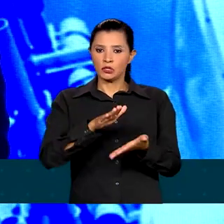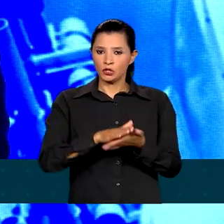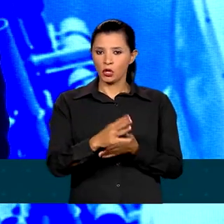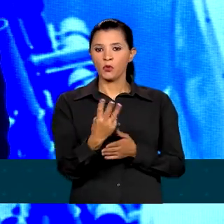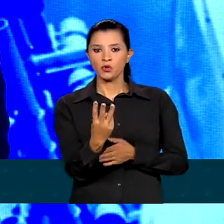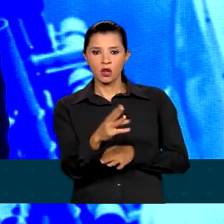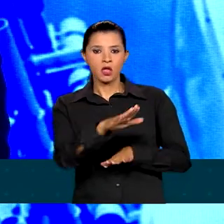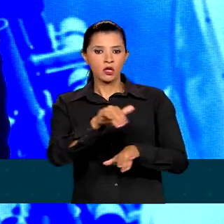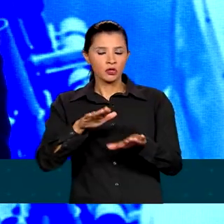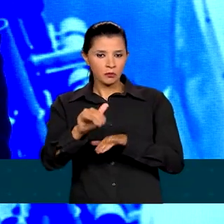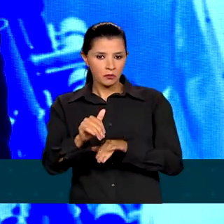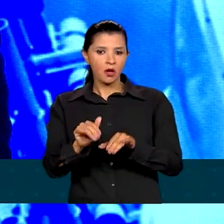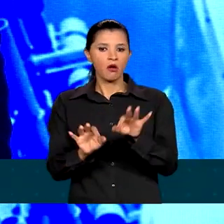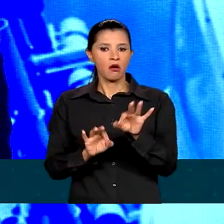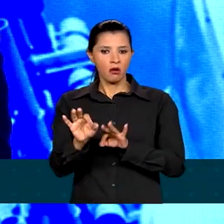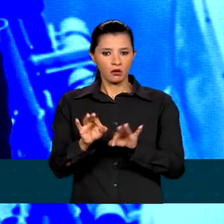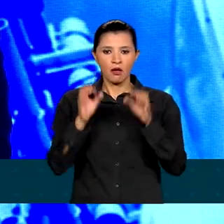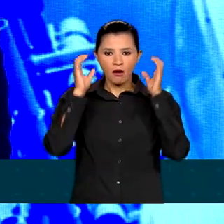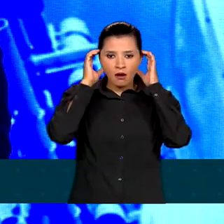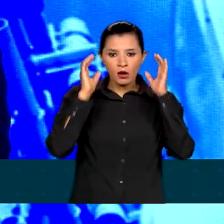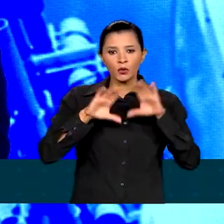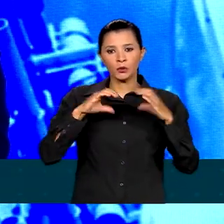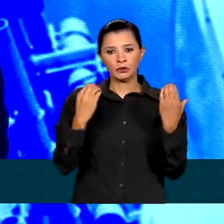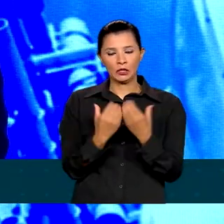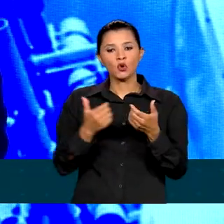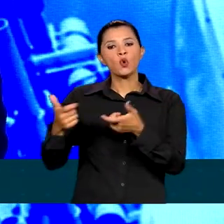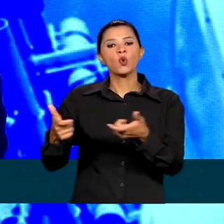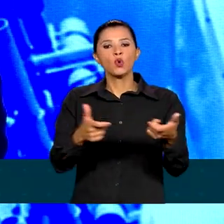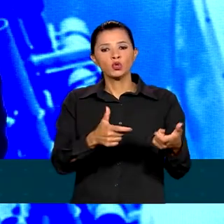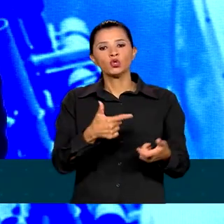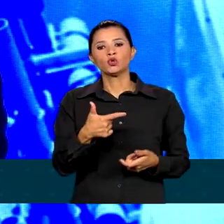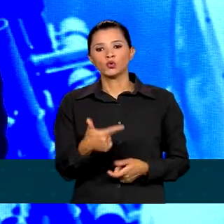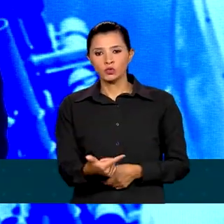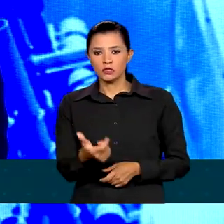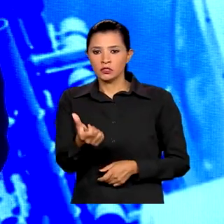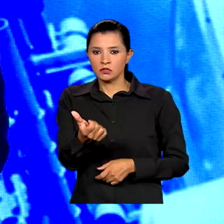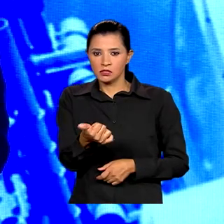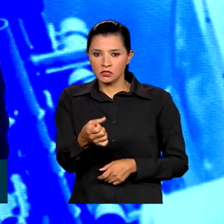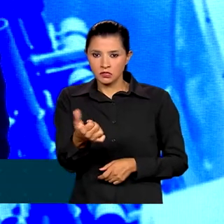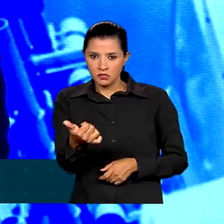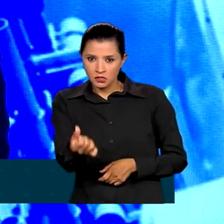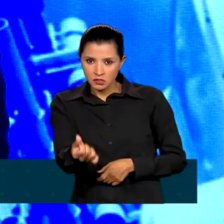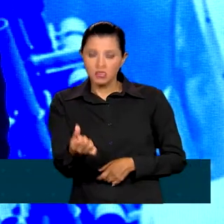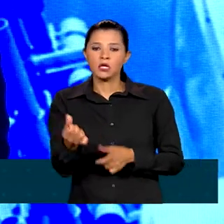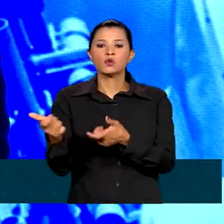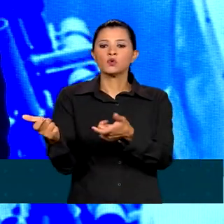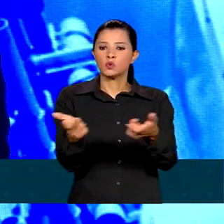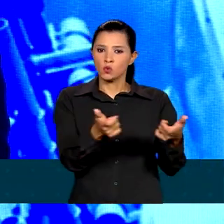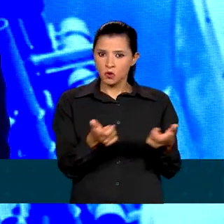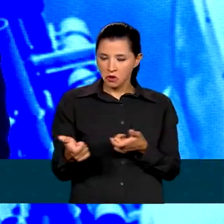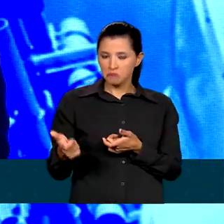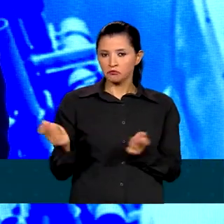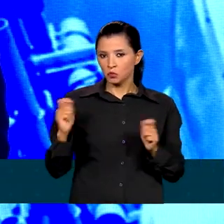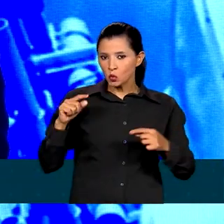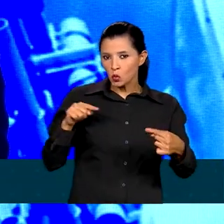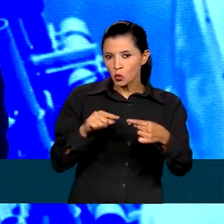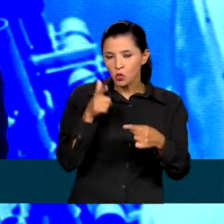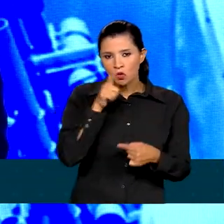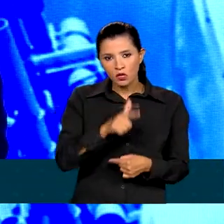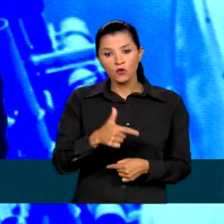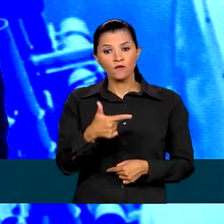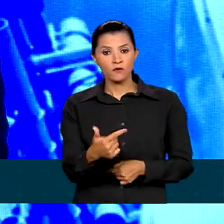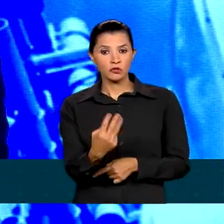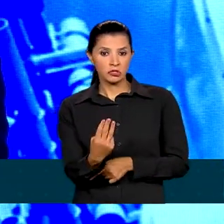autorizar rádios comunitárias em 216 municípios no nosso país, atingindo assim 23